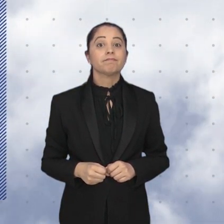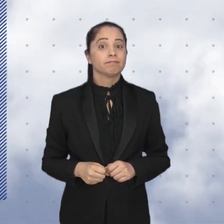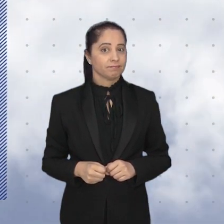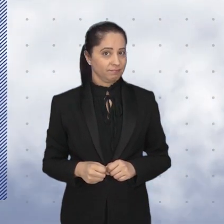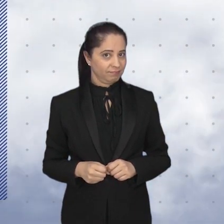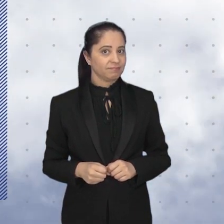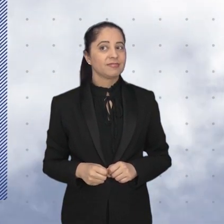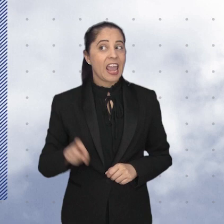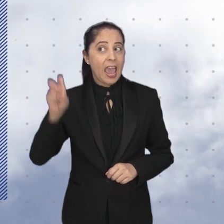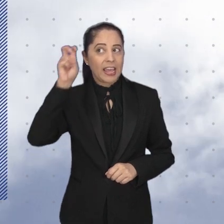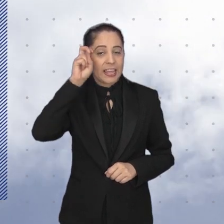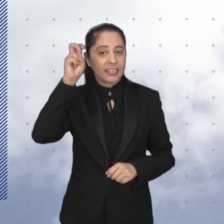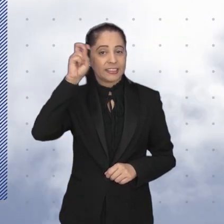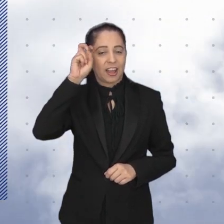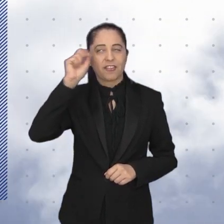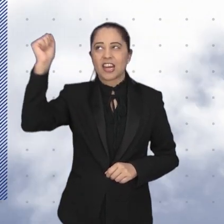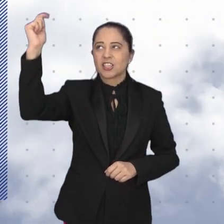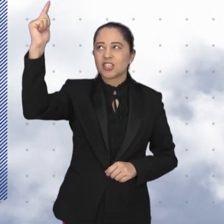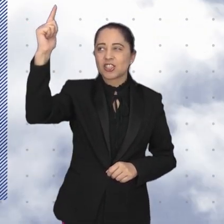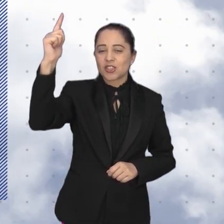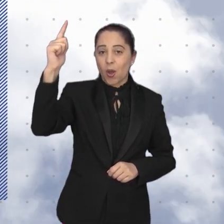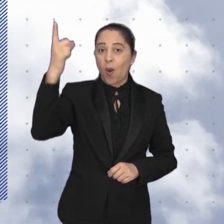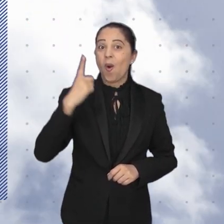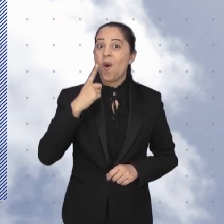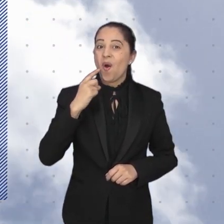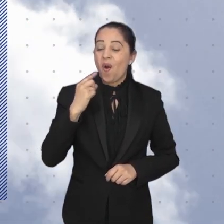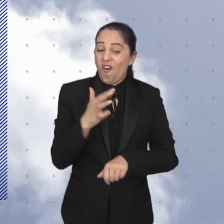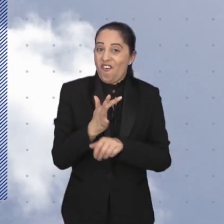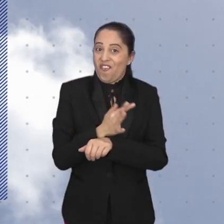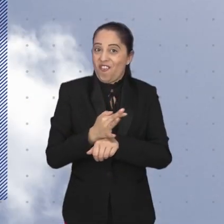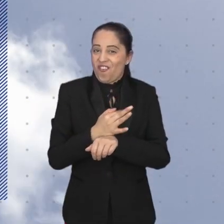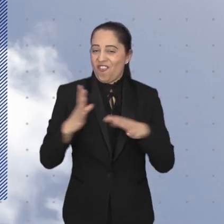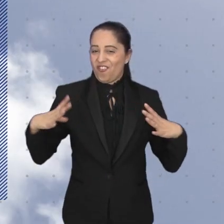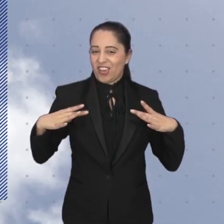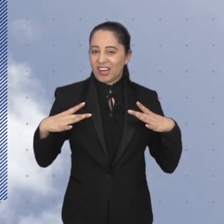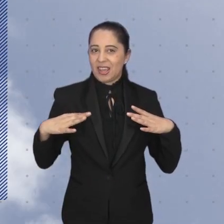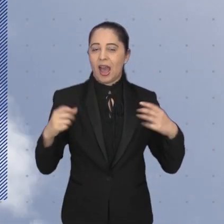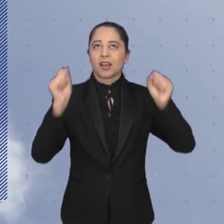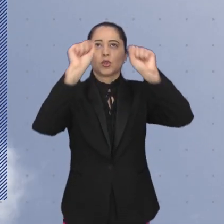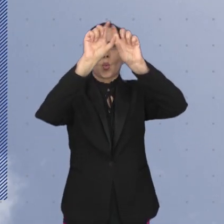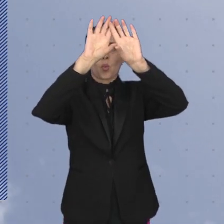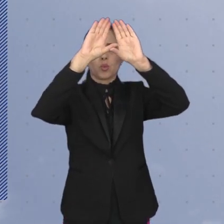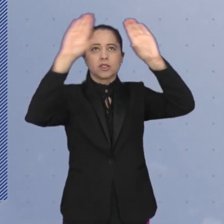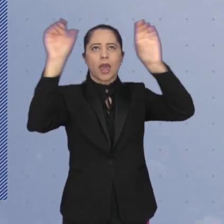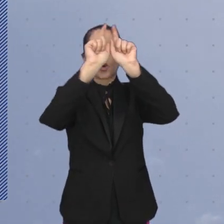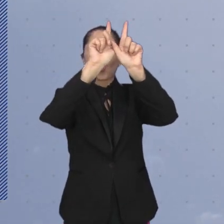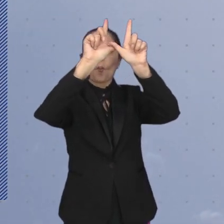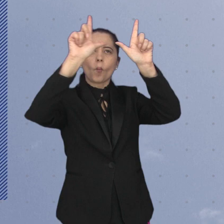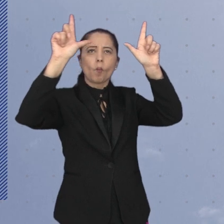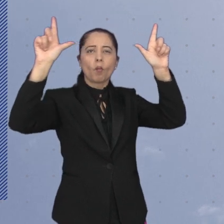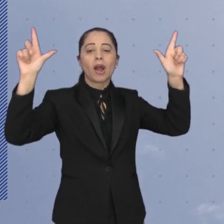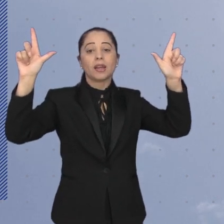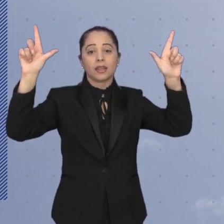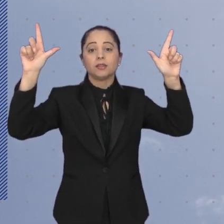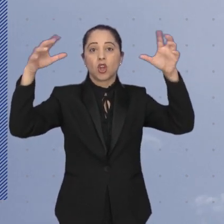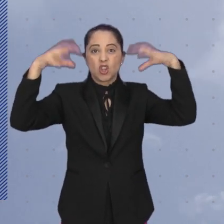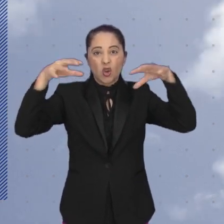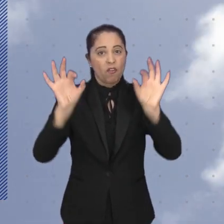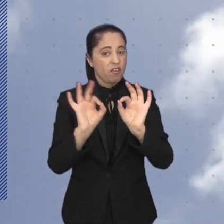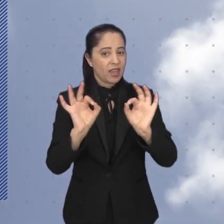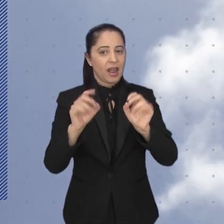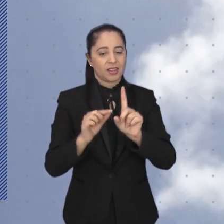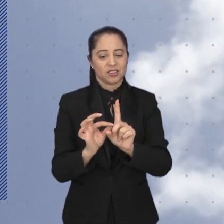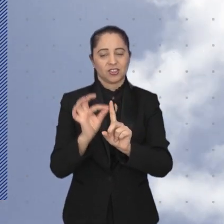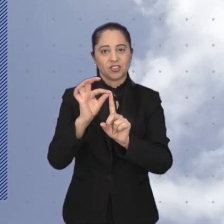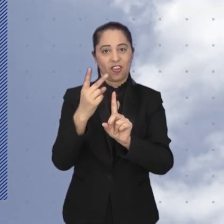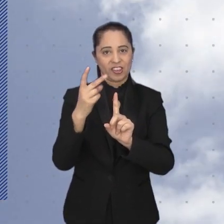Tarde de sol nesta quinta-feira de feriado prolongado. O céu deve permanecer limpo até o anoitecer. Há pouca chance de